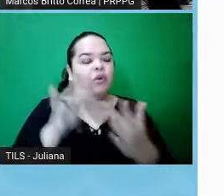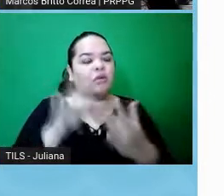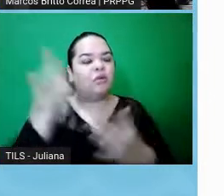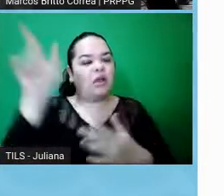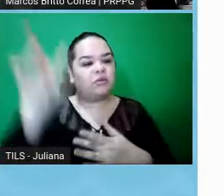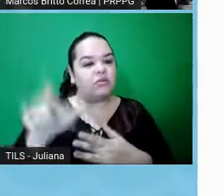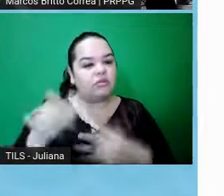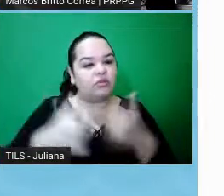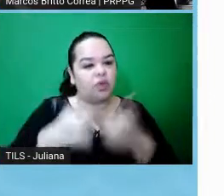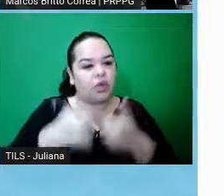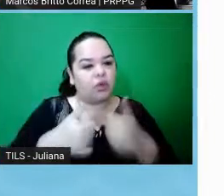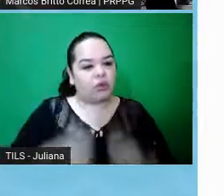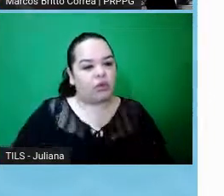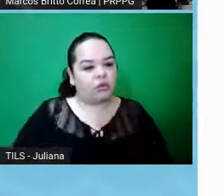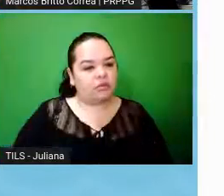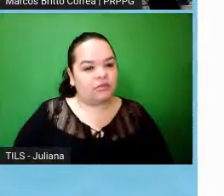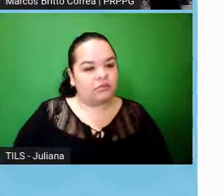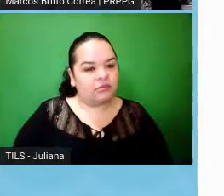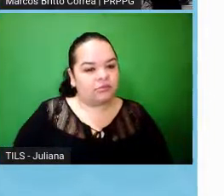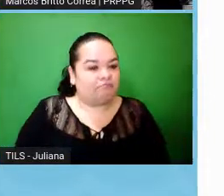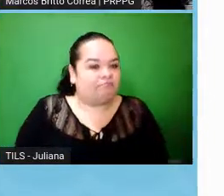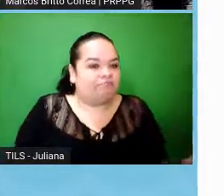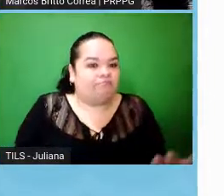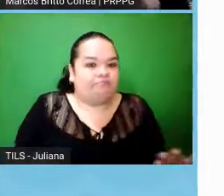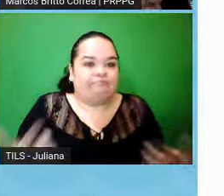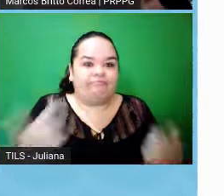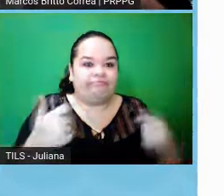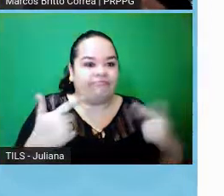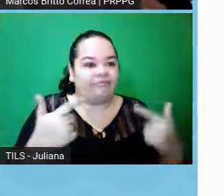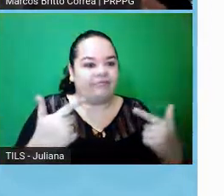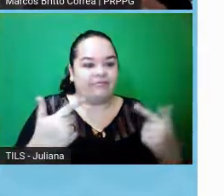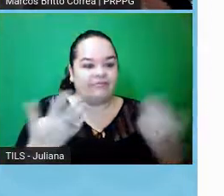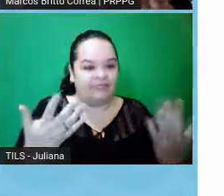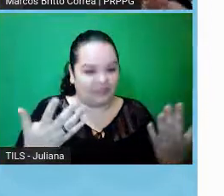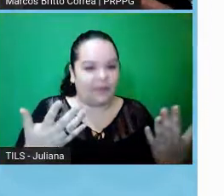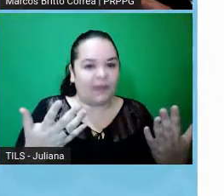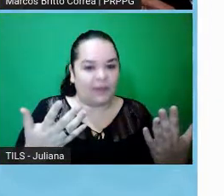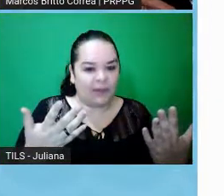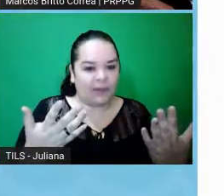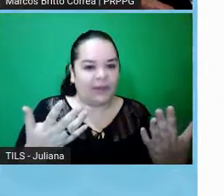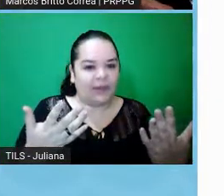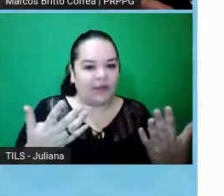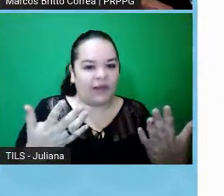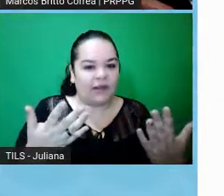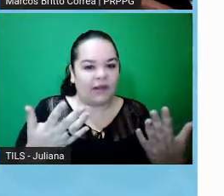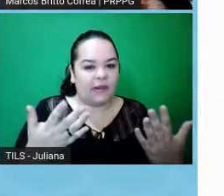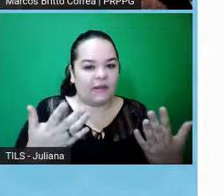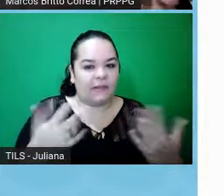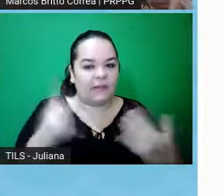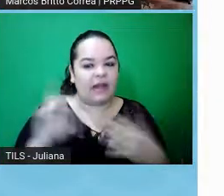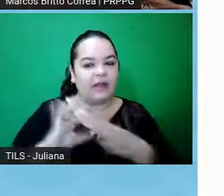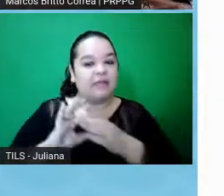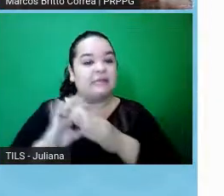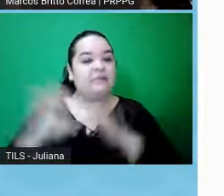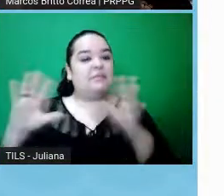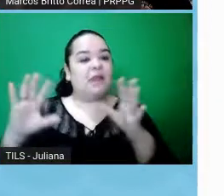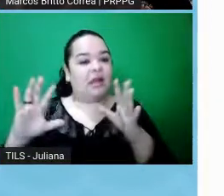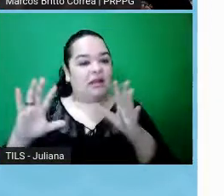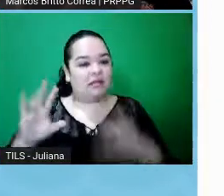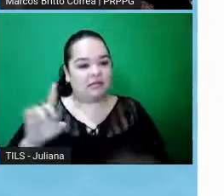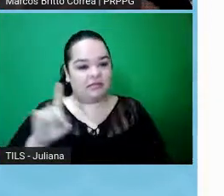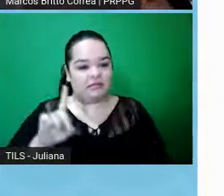solicitar a assinatura do termo de consentimento, tá, então, nesse caso a gente pede uma dispensa, por exemplo, de